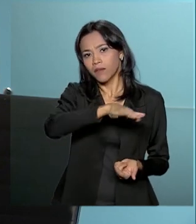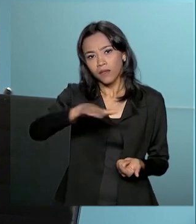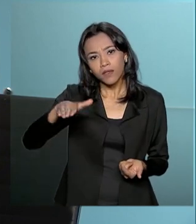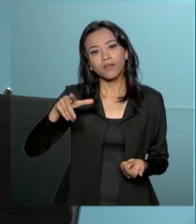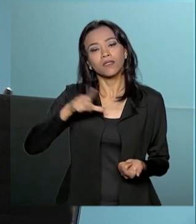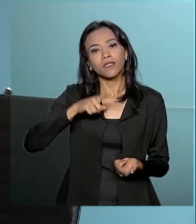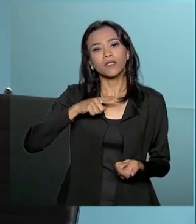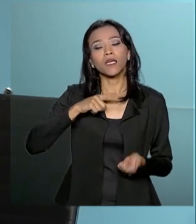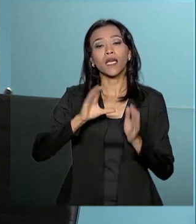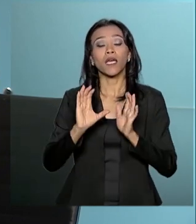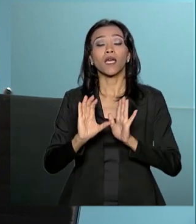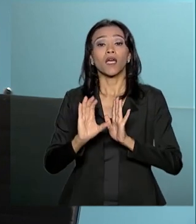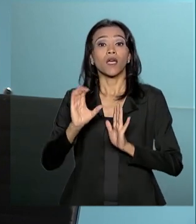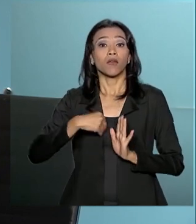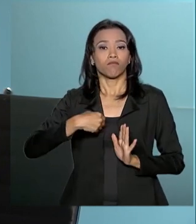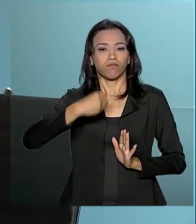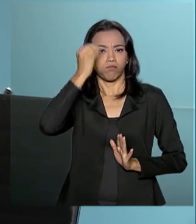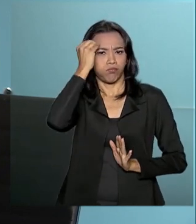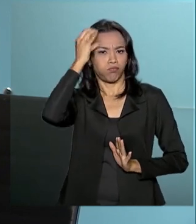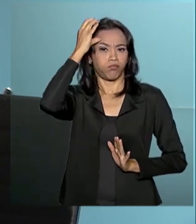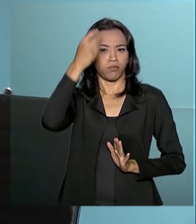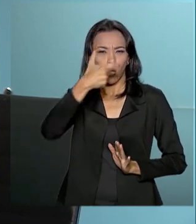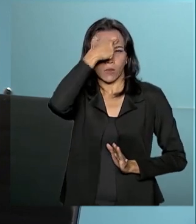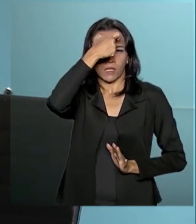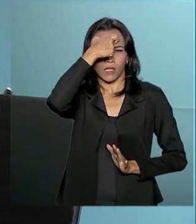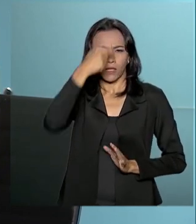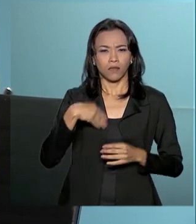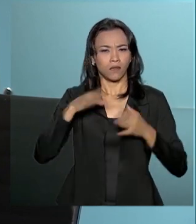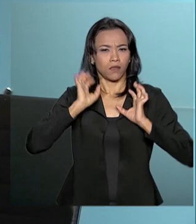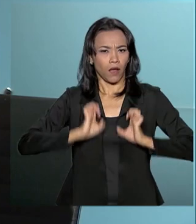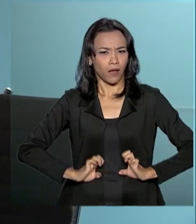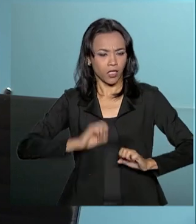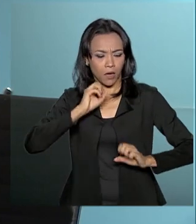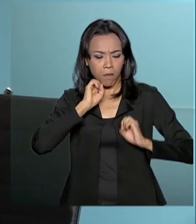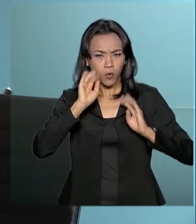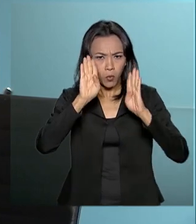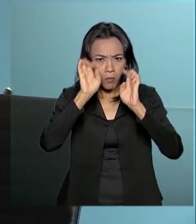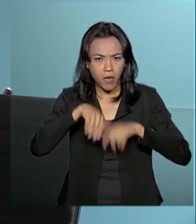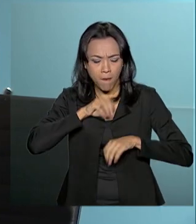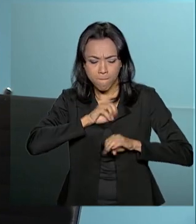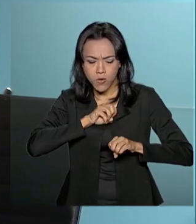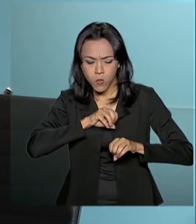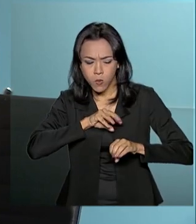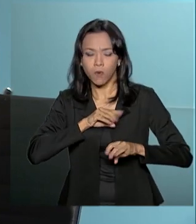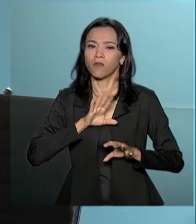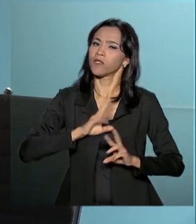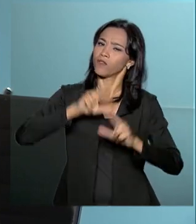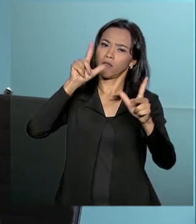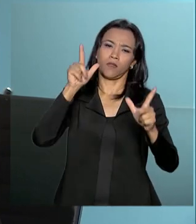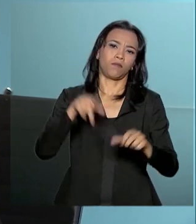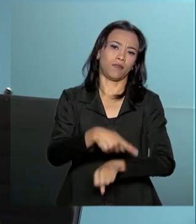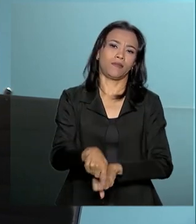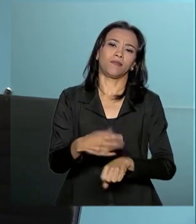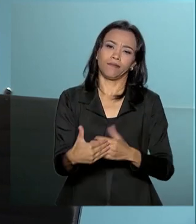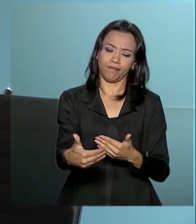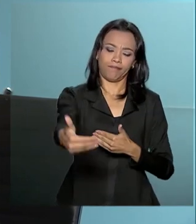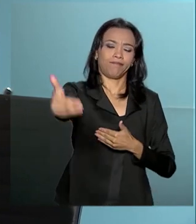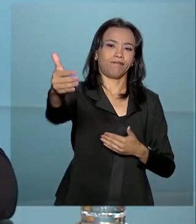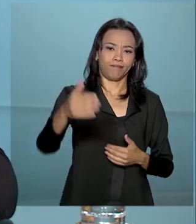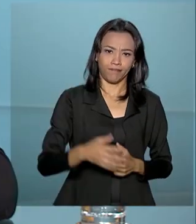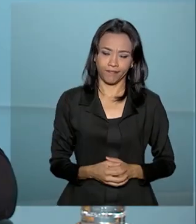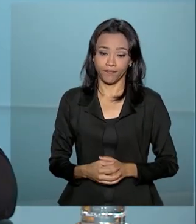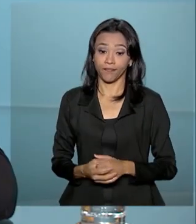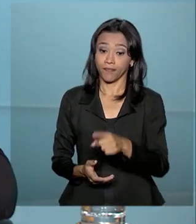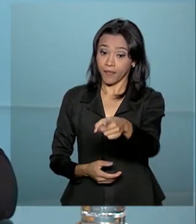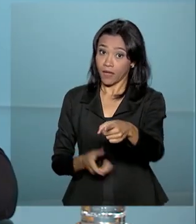com conceitos éticos muito bem trabalhados, nós vamos ter um país completamente diferente. Bacana. E agora